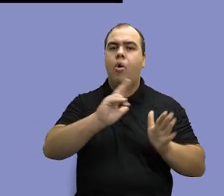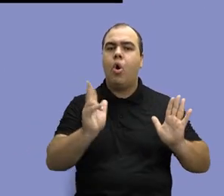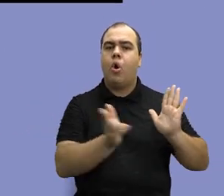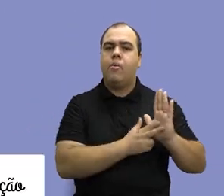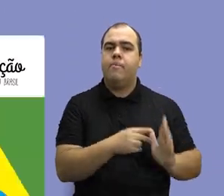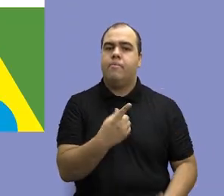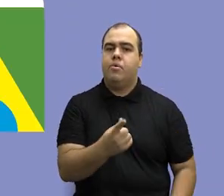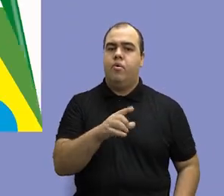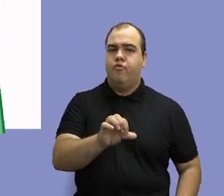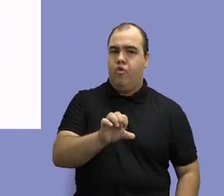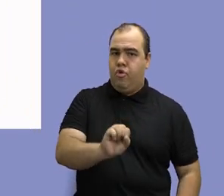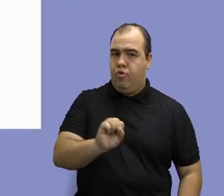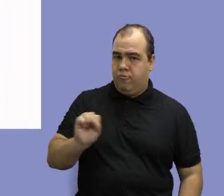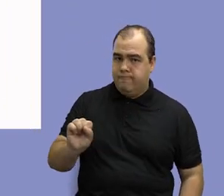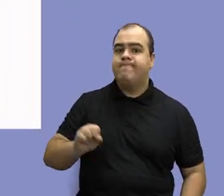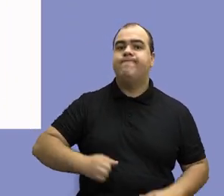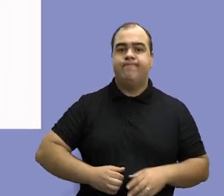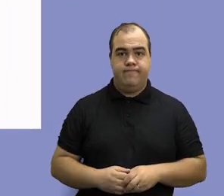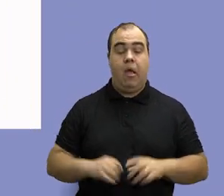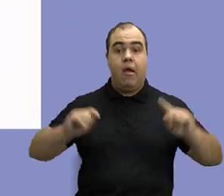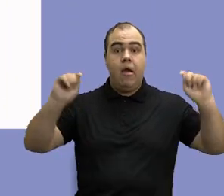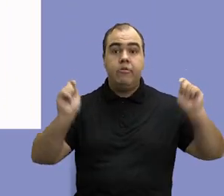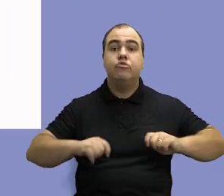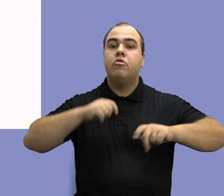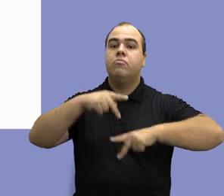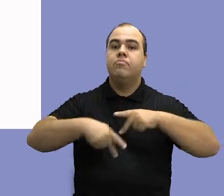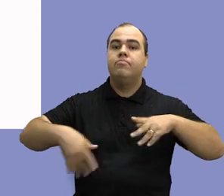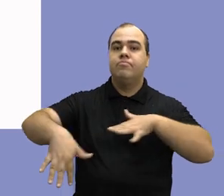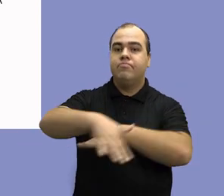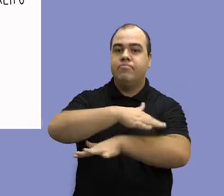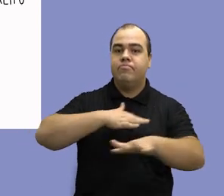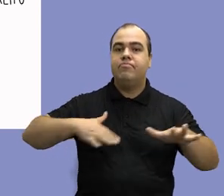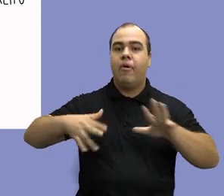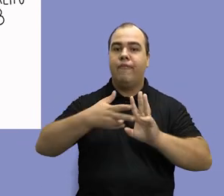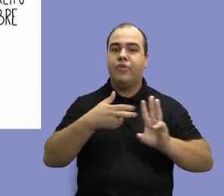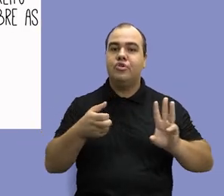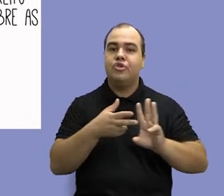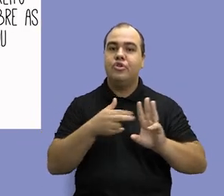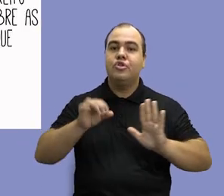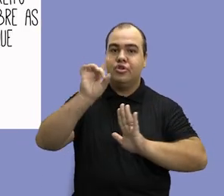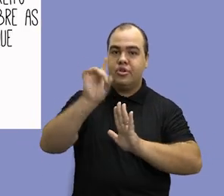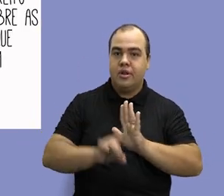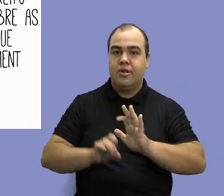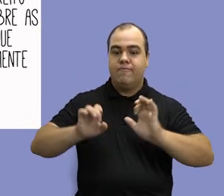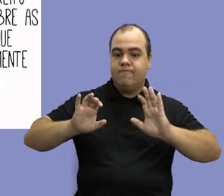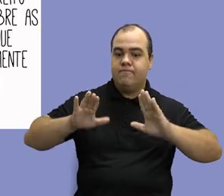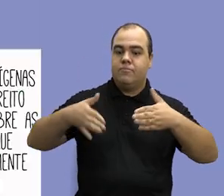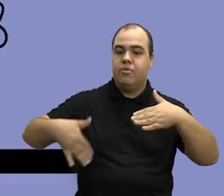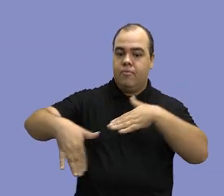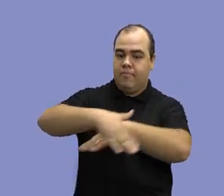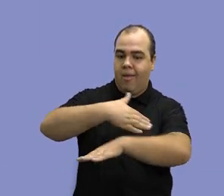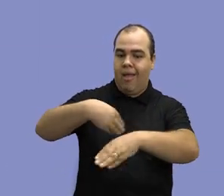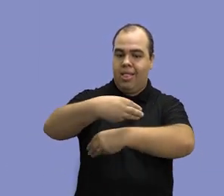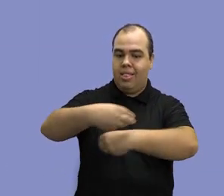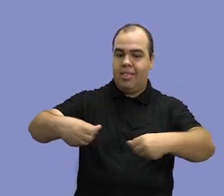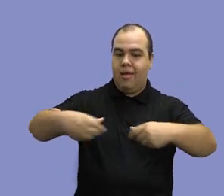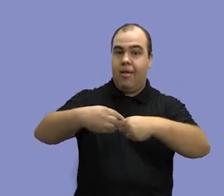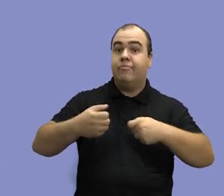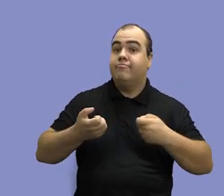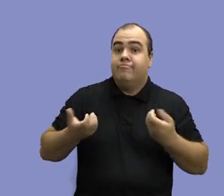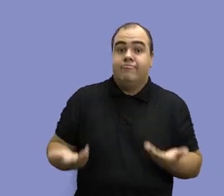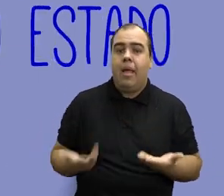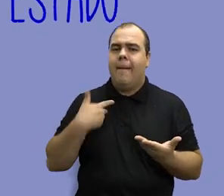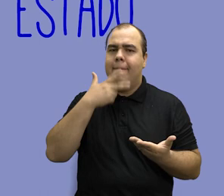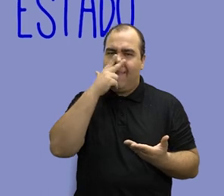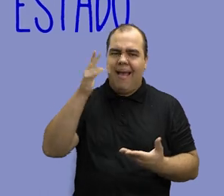constitucional de 1988, que garantia aos povos indígenas o direito exclusivo sobre as terras que tradicionalmente ocupam. Em suma,